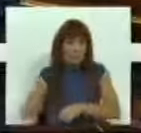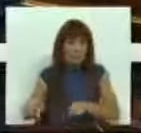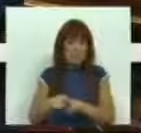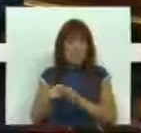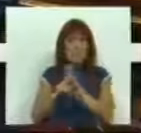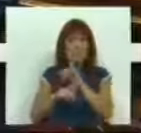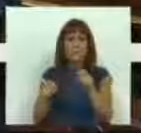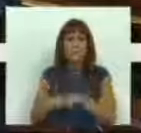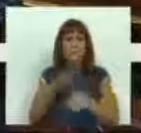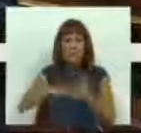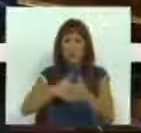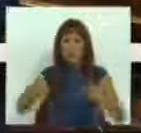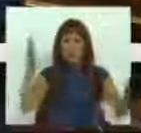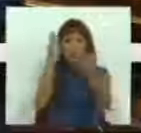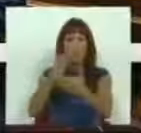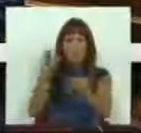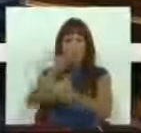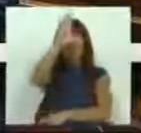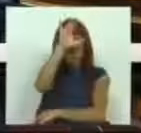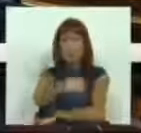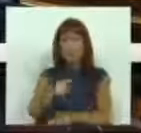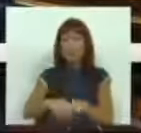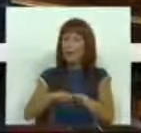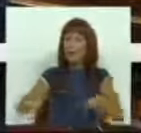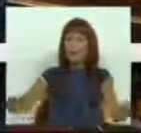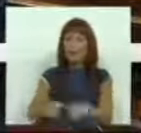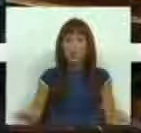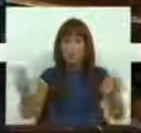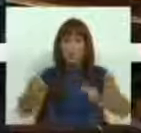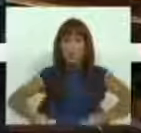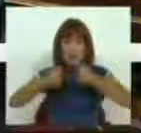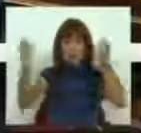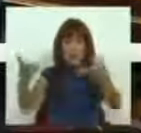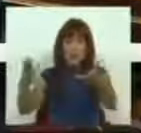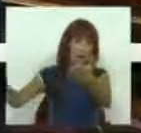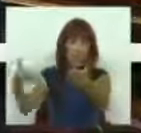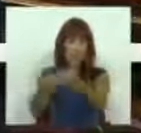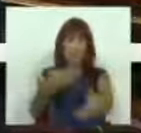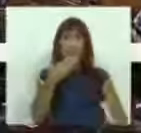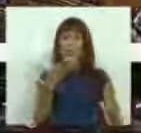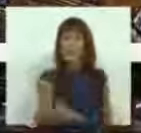horários e pelo estudo do Governo ao nível dos novos investimentos que aqui são propostos. Muito obrigado.